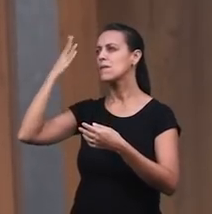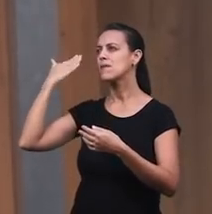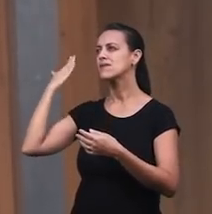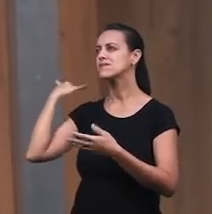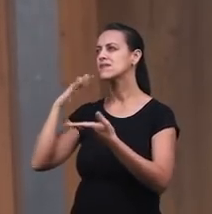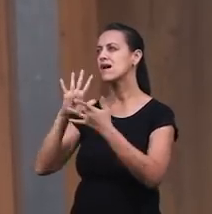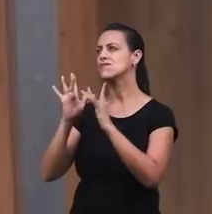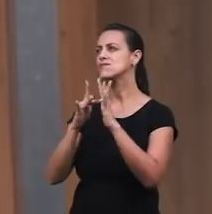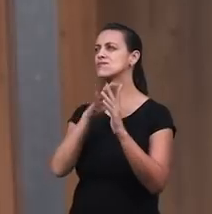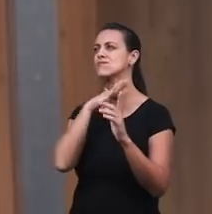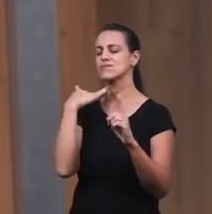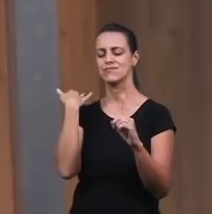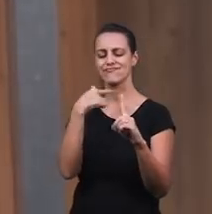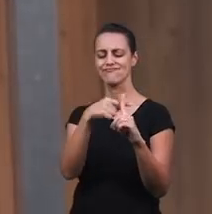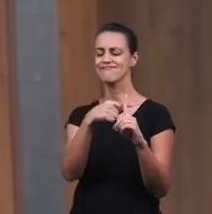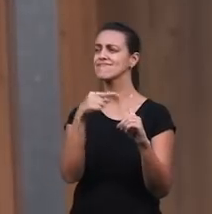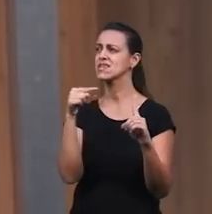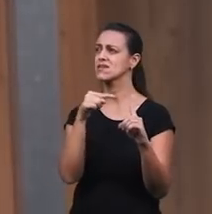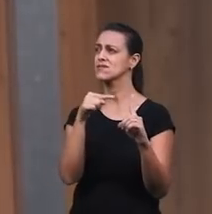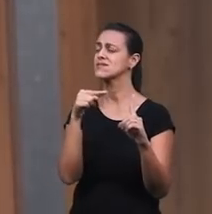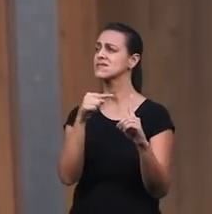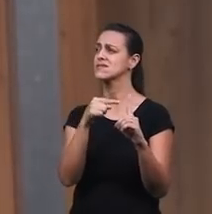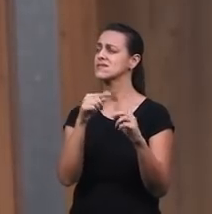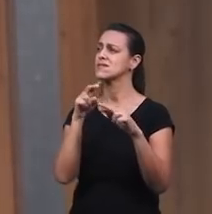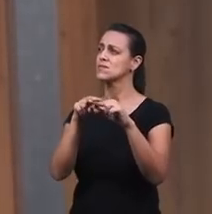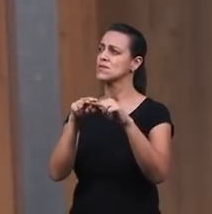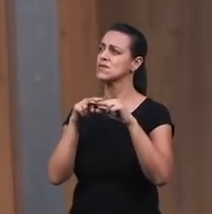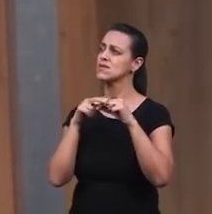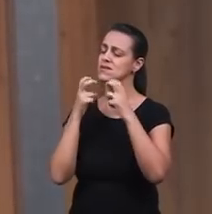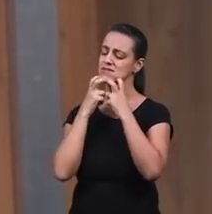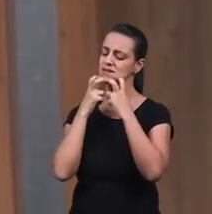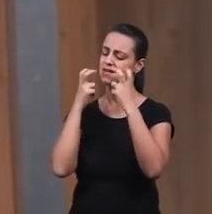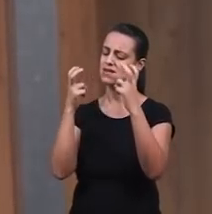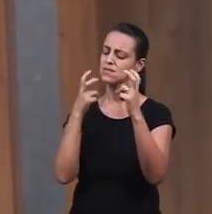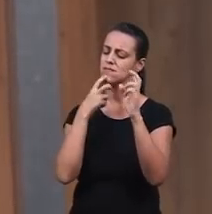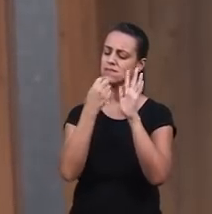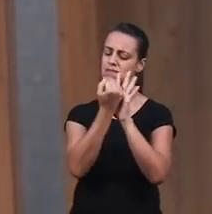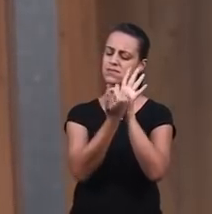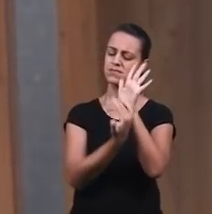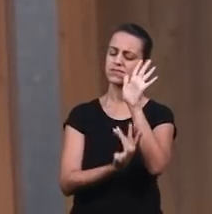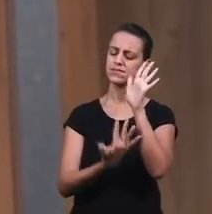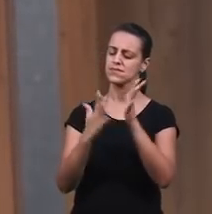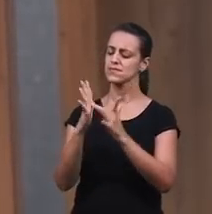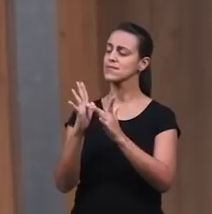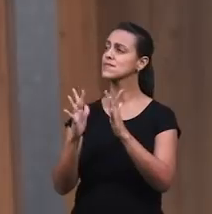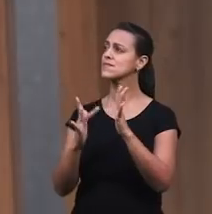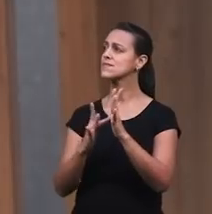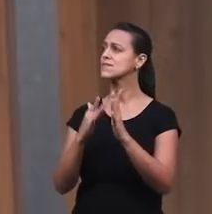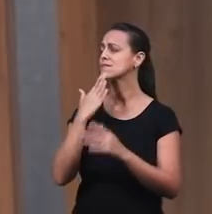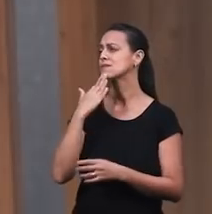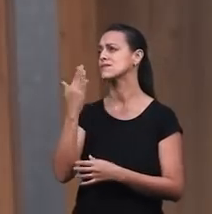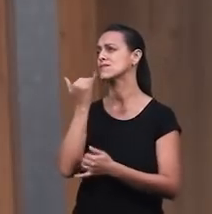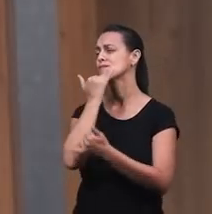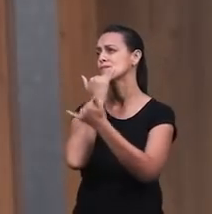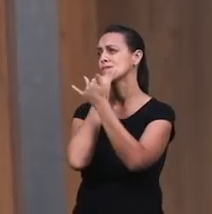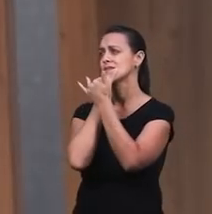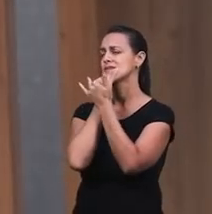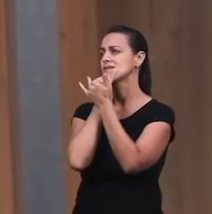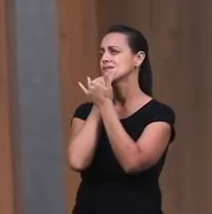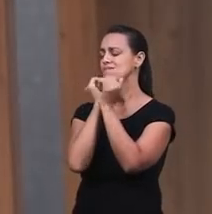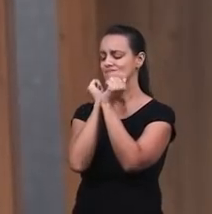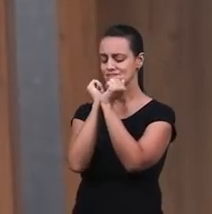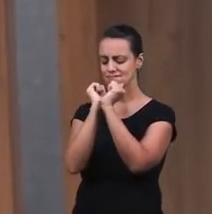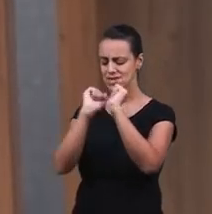Jesus ali na cruz Por isso, ó Deus, clamamos pelo sangue de Jesus Pedimos perdão, pedimos